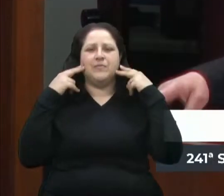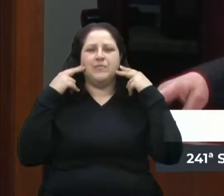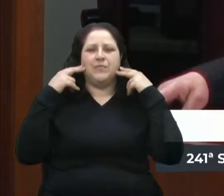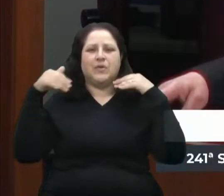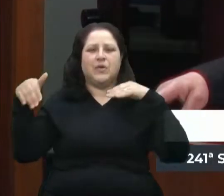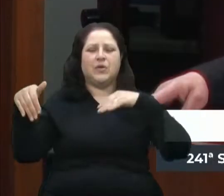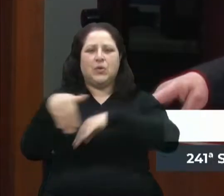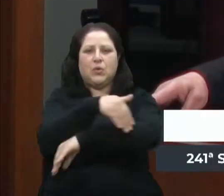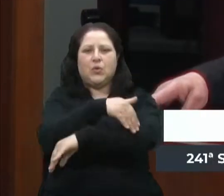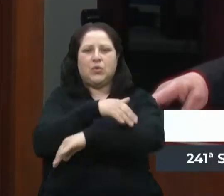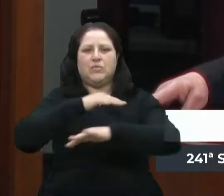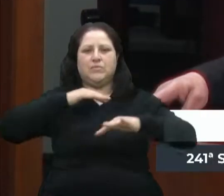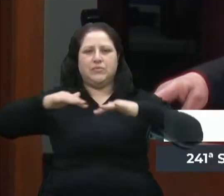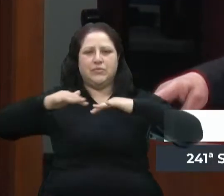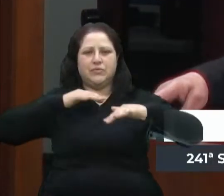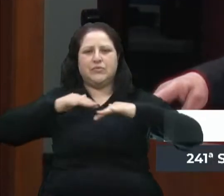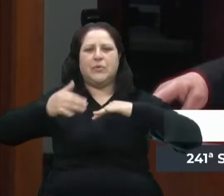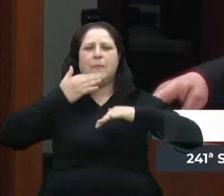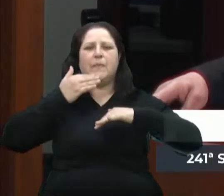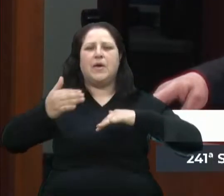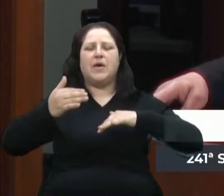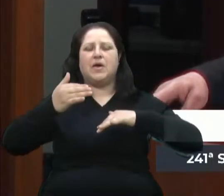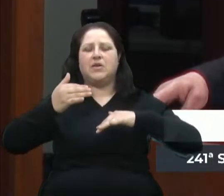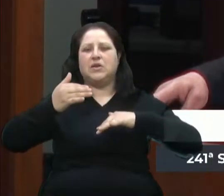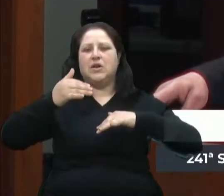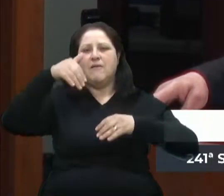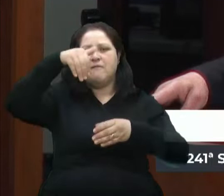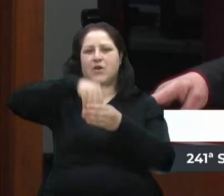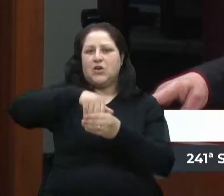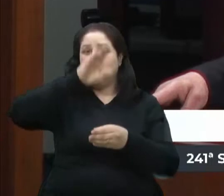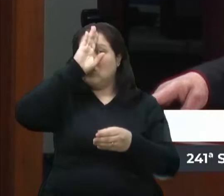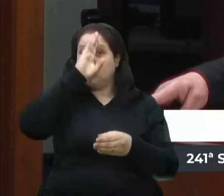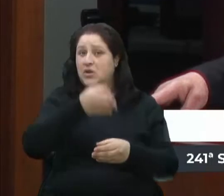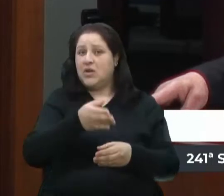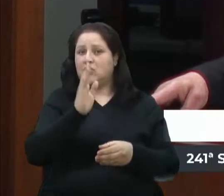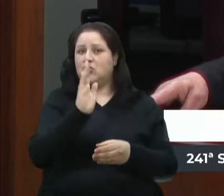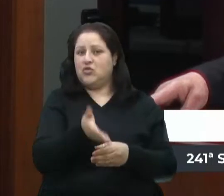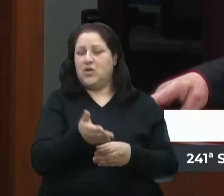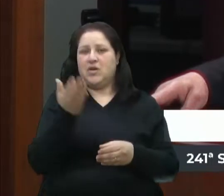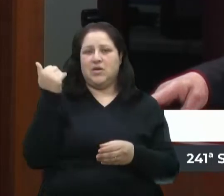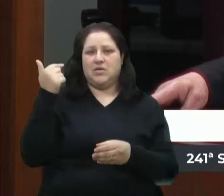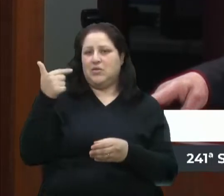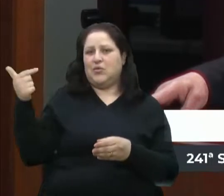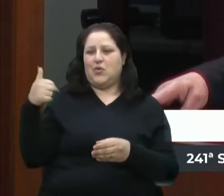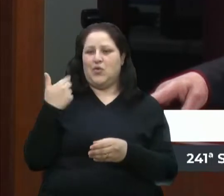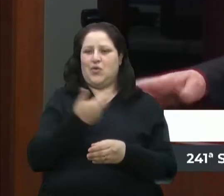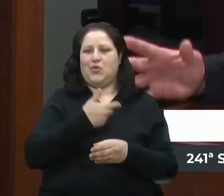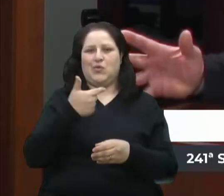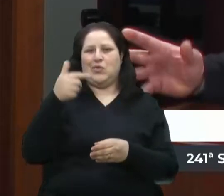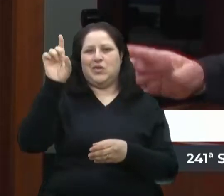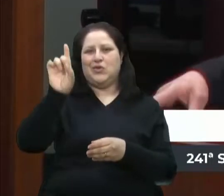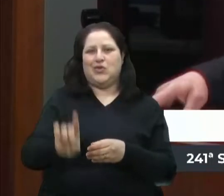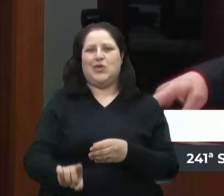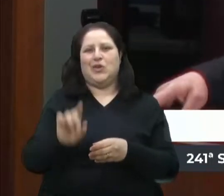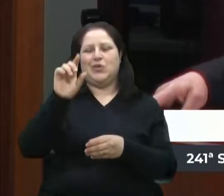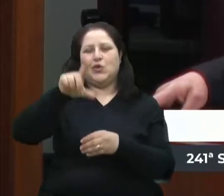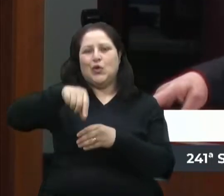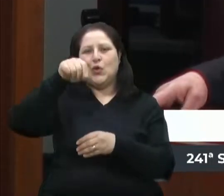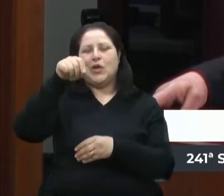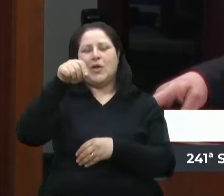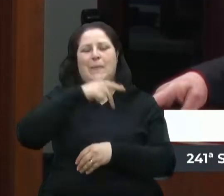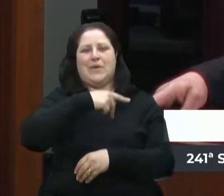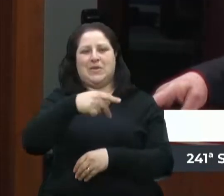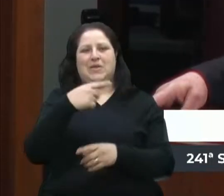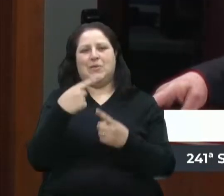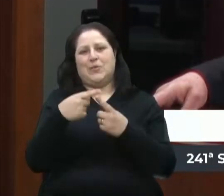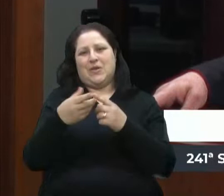pedindo diretas já, onde a gente ainda não tinha direito de escolher um presidente, porque os presidentes eram escolhidos pelo próprio